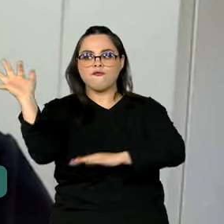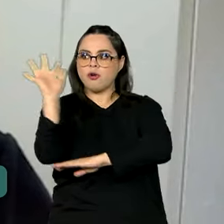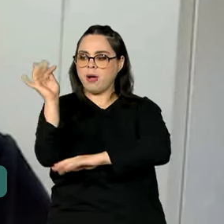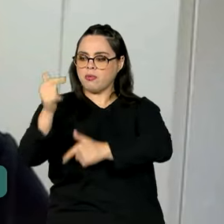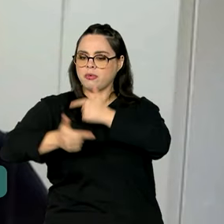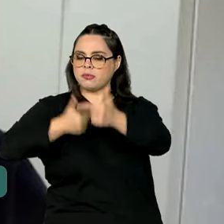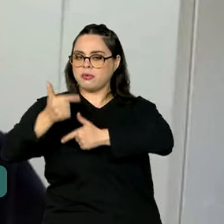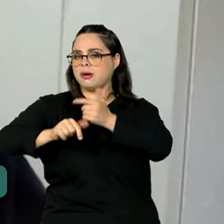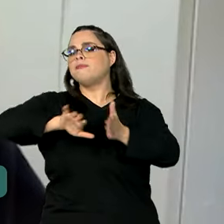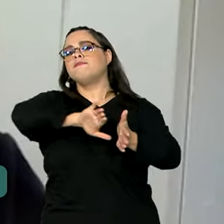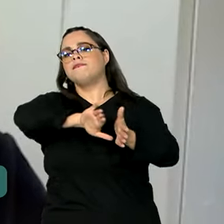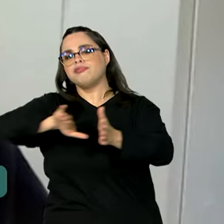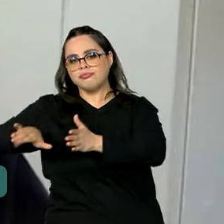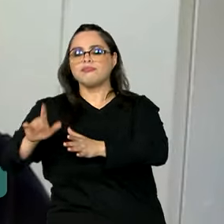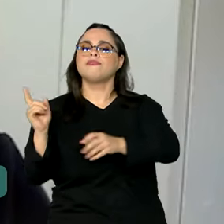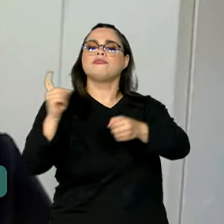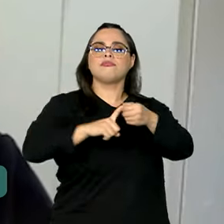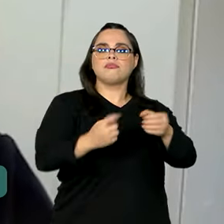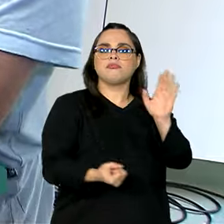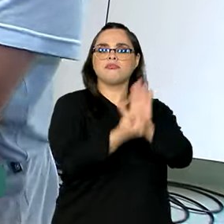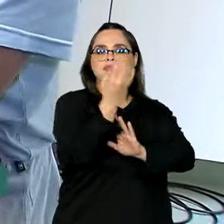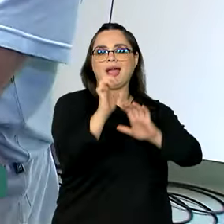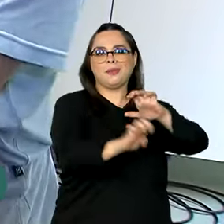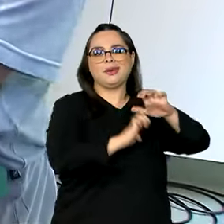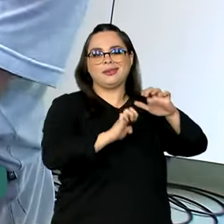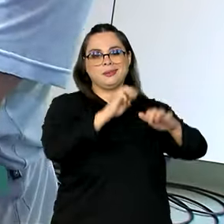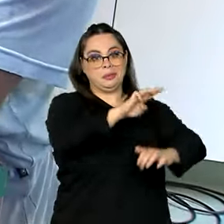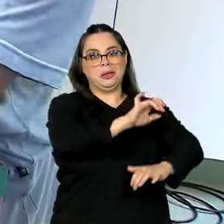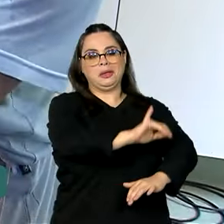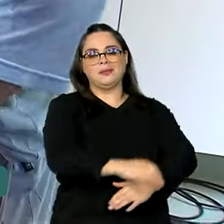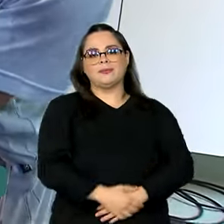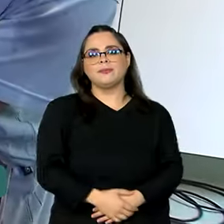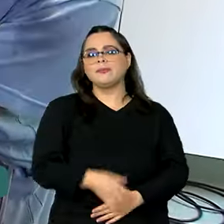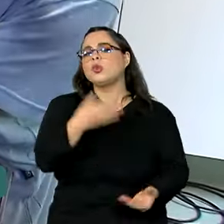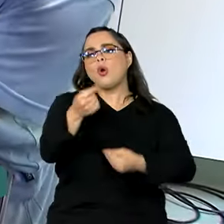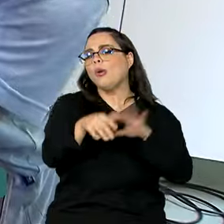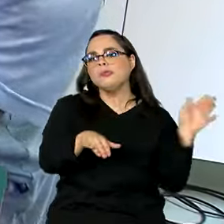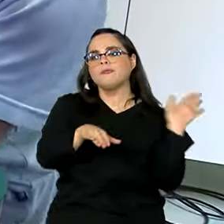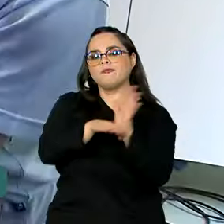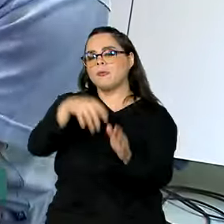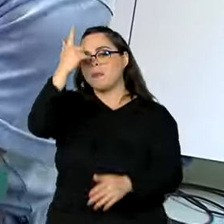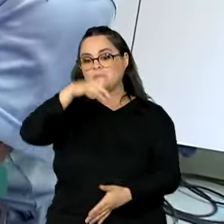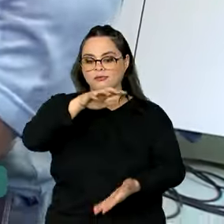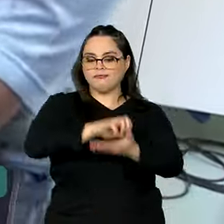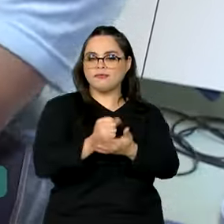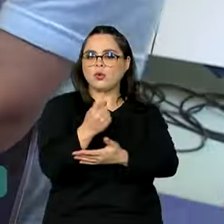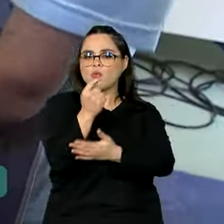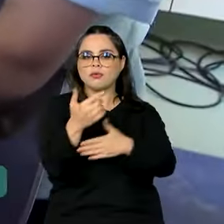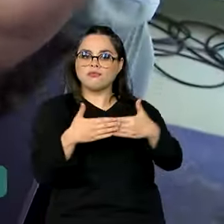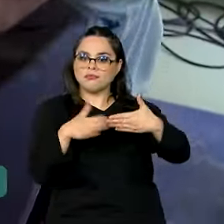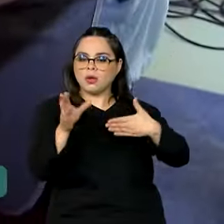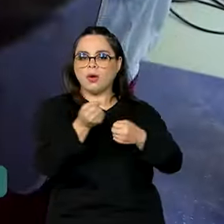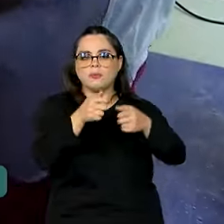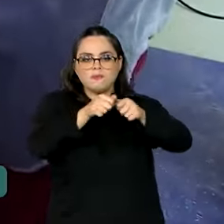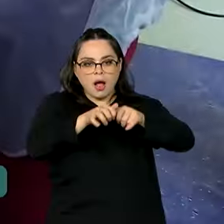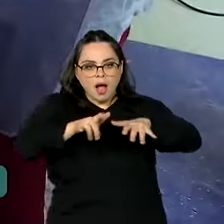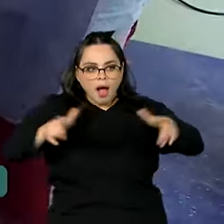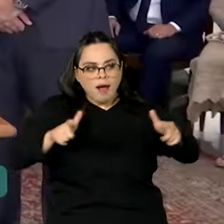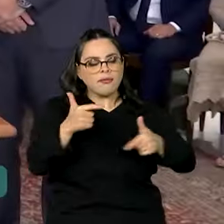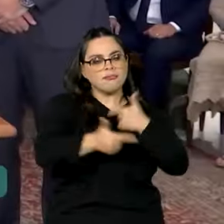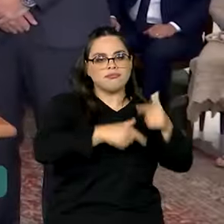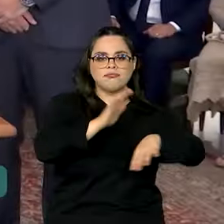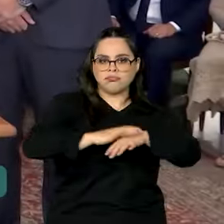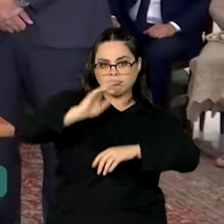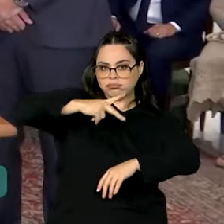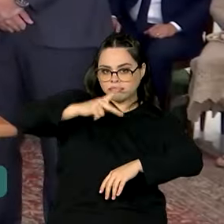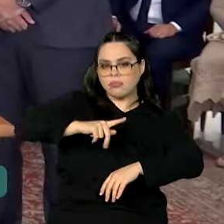e abrir o seu próprio MEI. E para ajudar quem está inscrito no Cad Único a abrir ou expandir o seu próprio negócio,